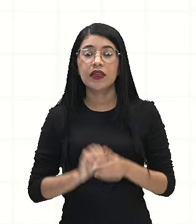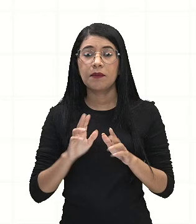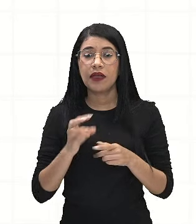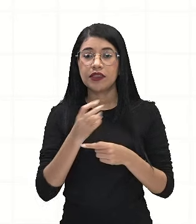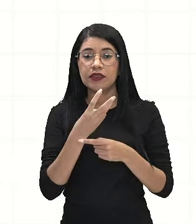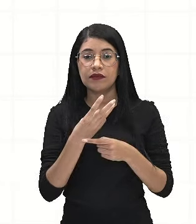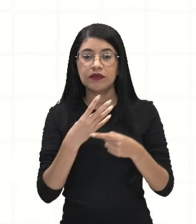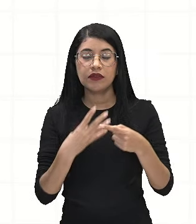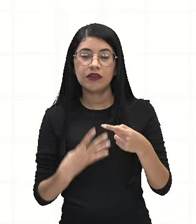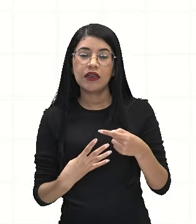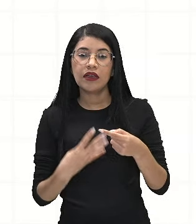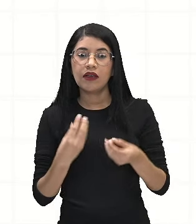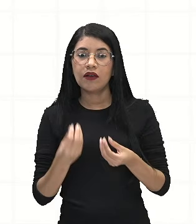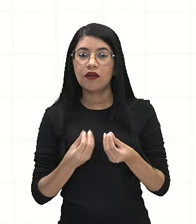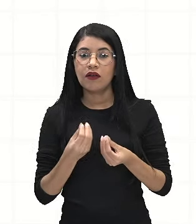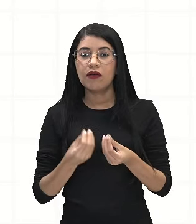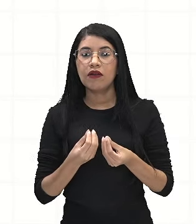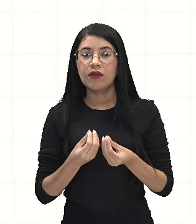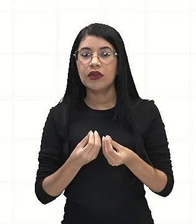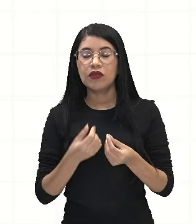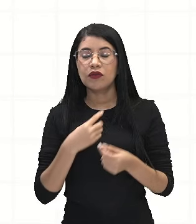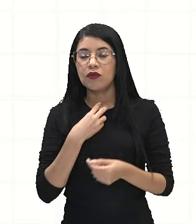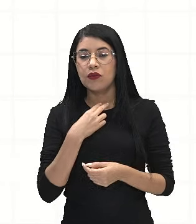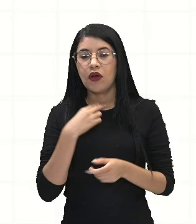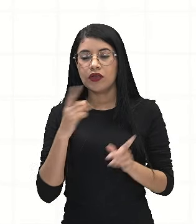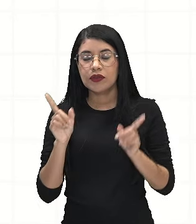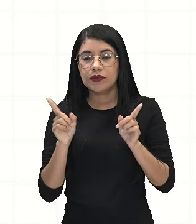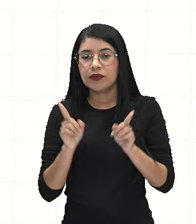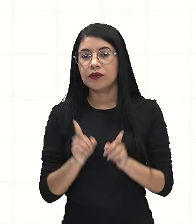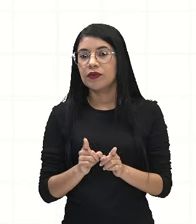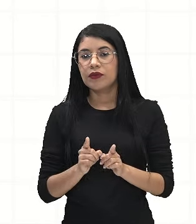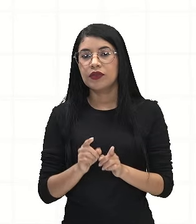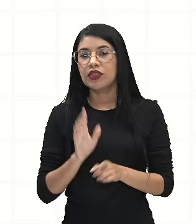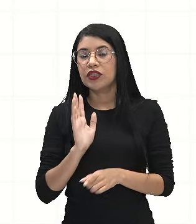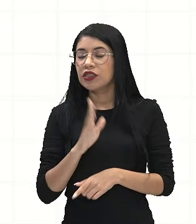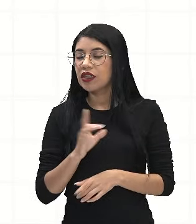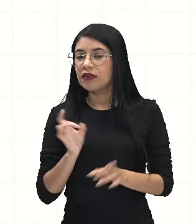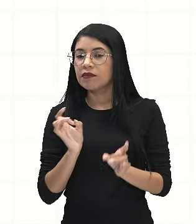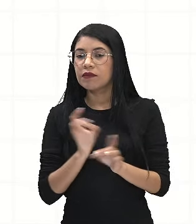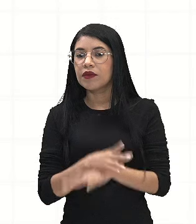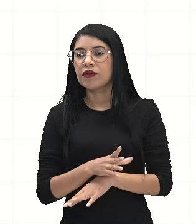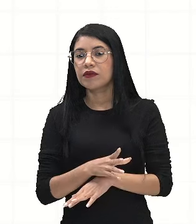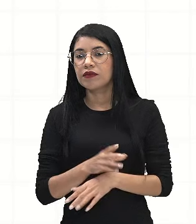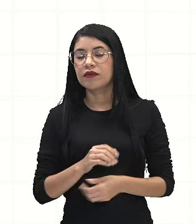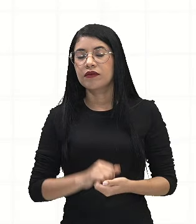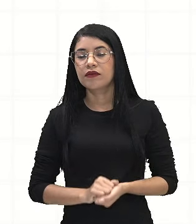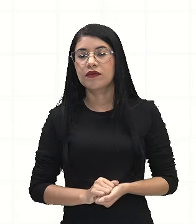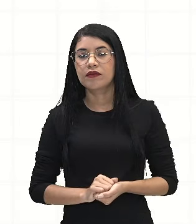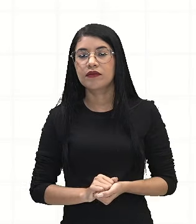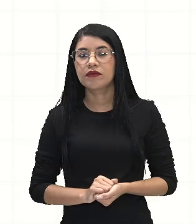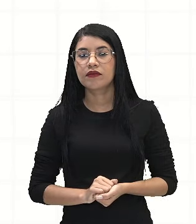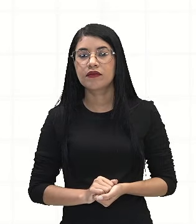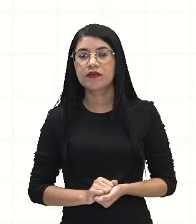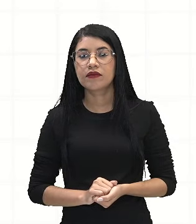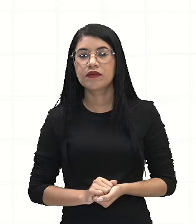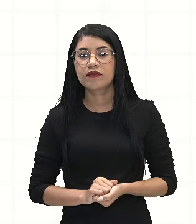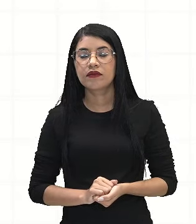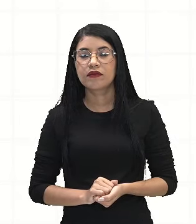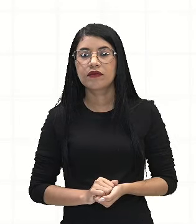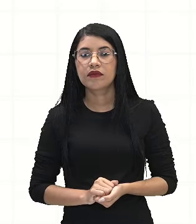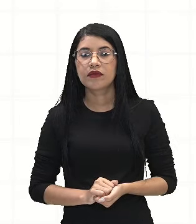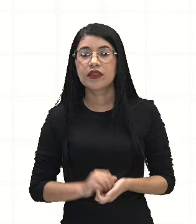4, ela está escrita na forma irredutível. É a menor representação da fração 15 sobre 20, mas